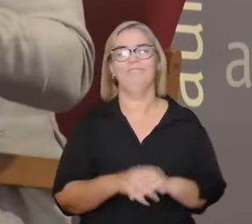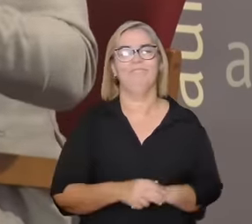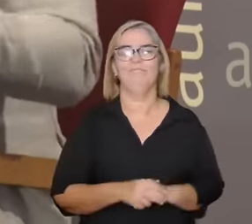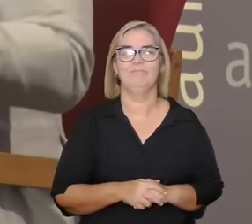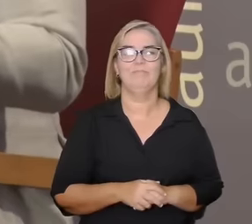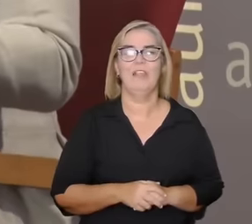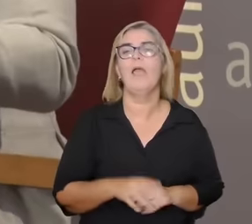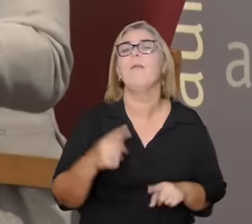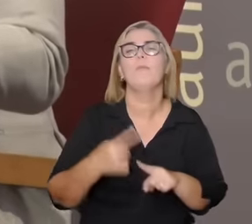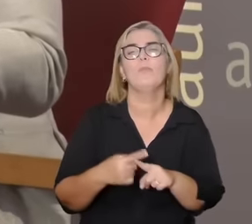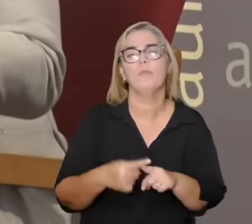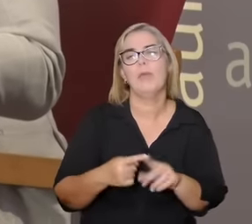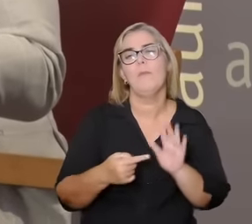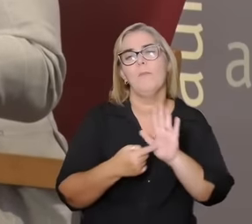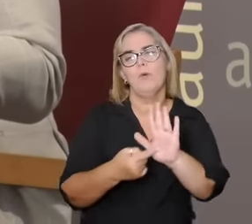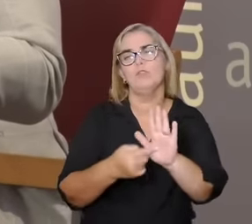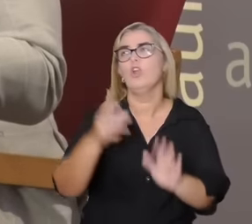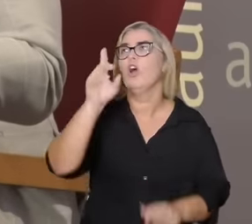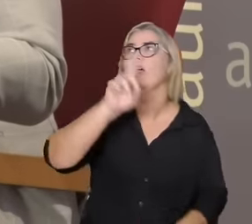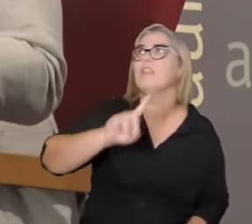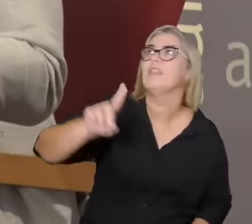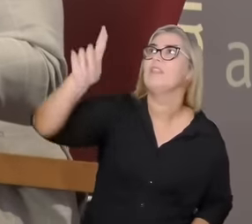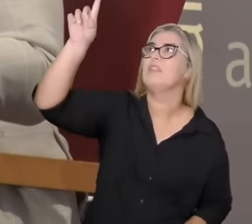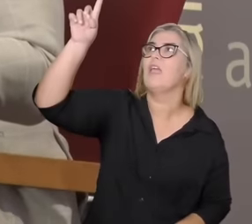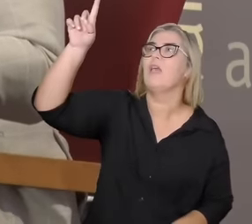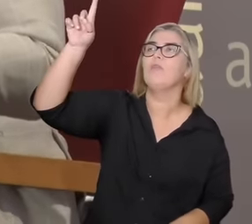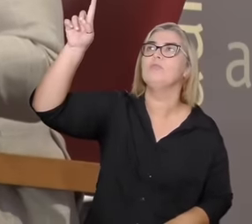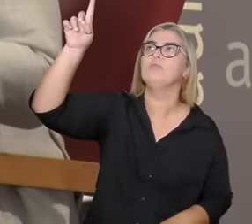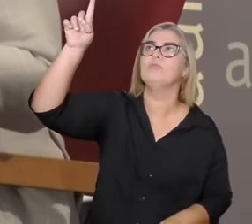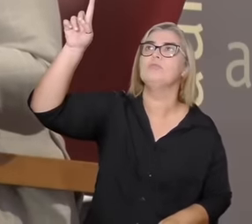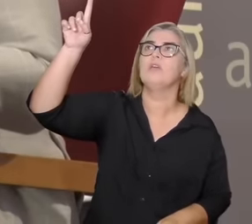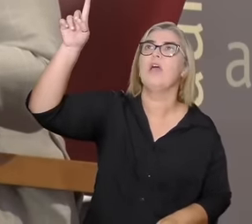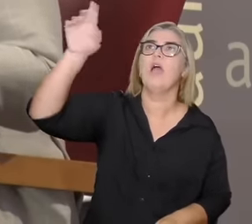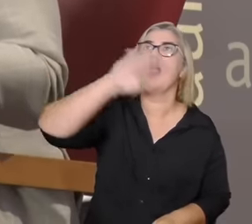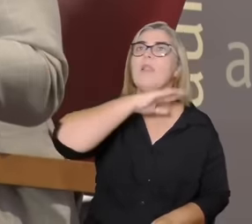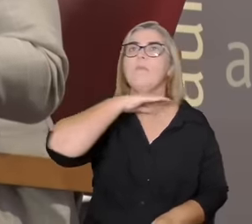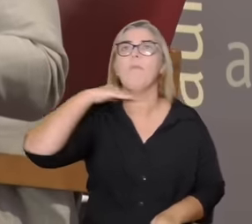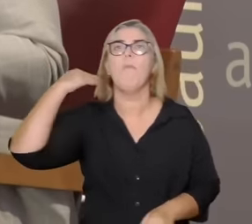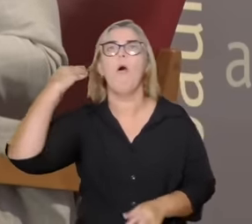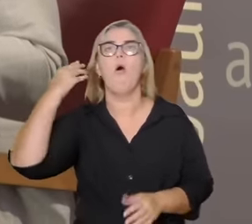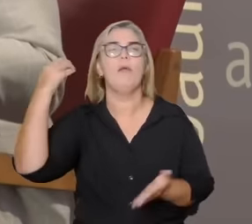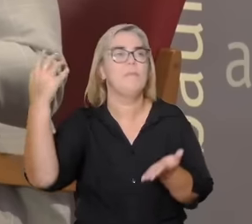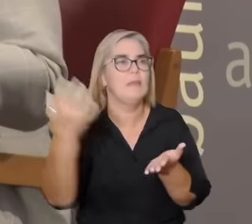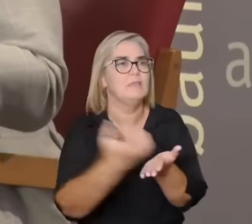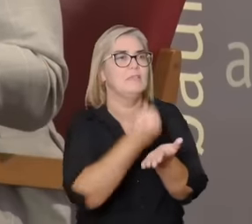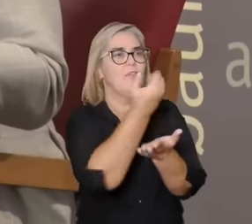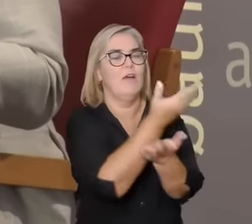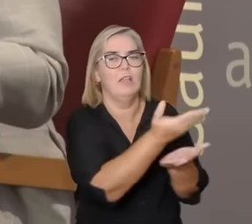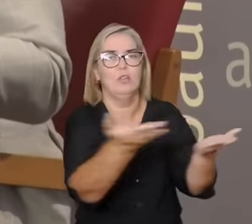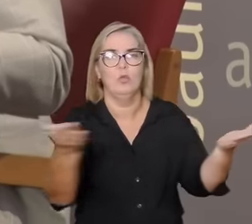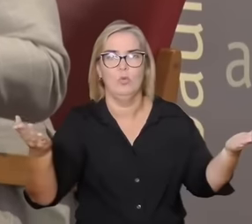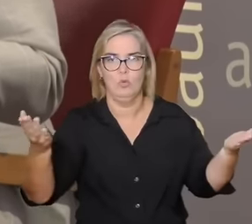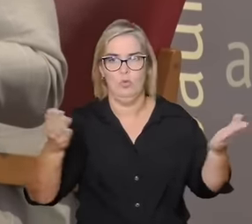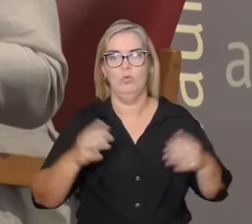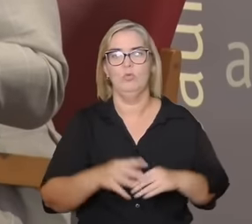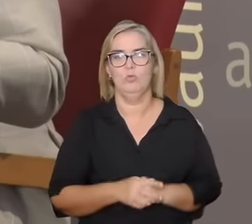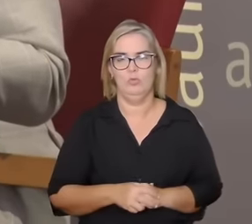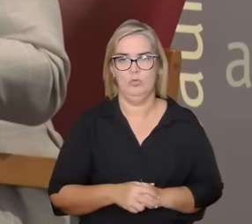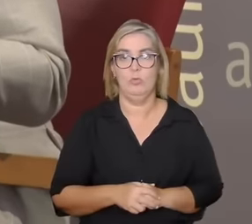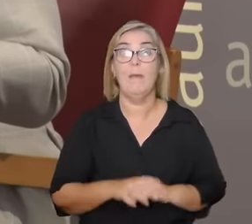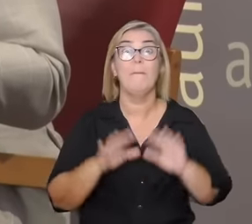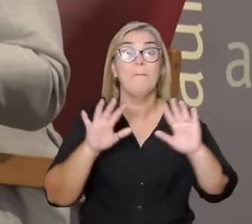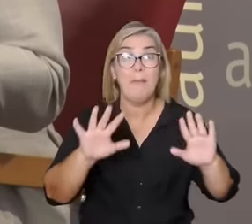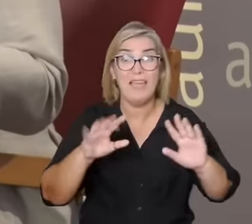para todos como holocausto tudo bem isso é inumano ninguém pode amar tudo e todos ao mesmo tempo com a mesma energia